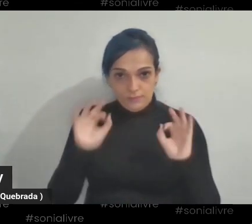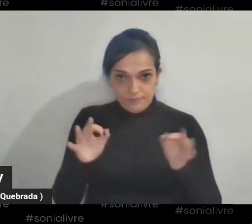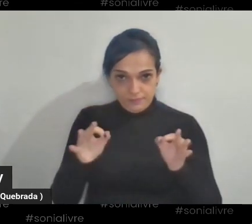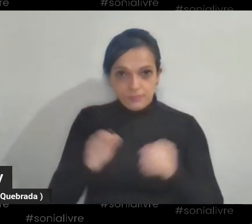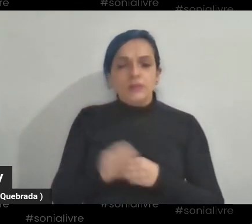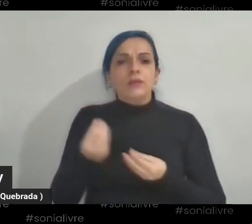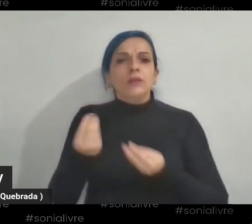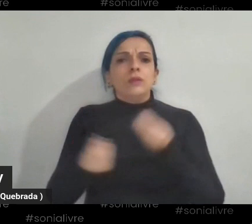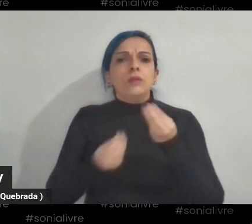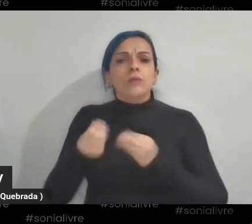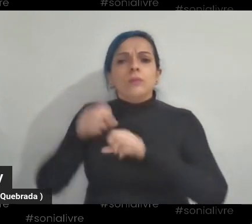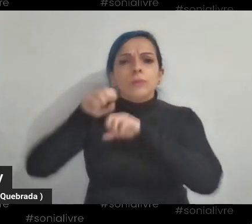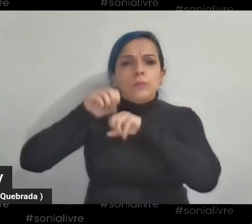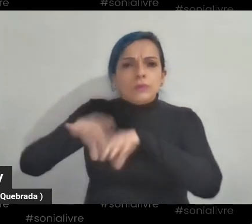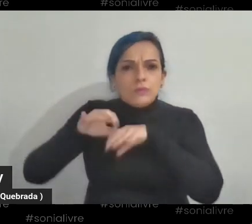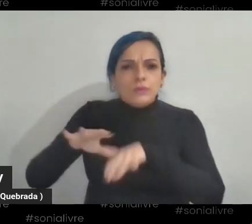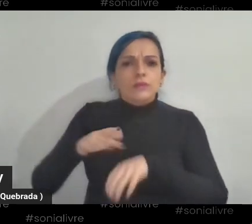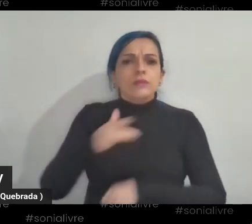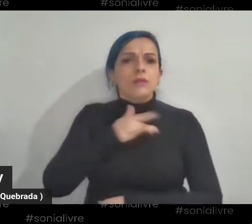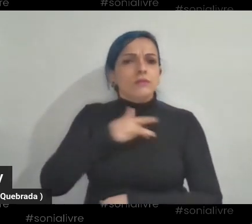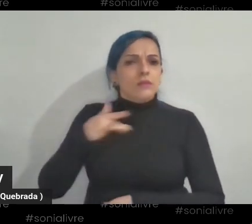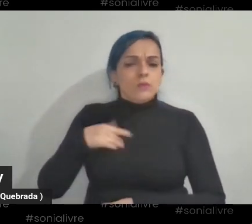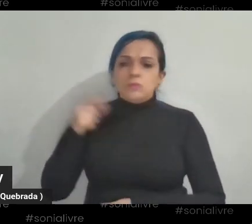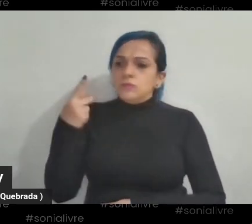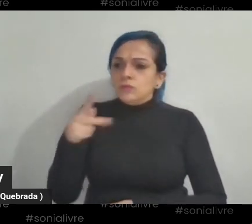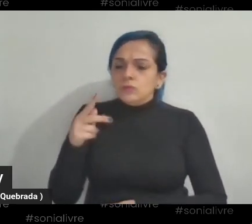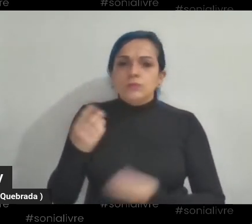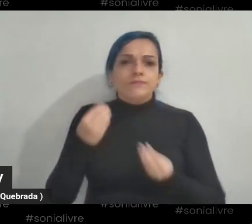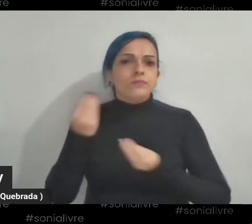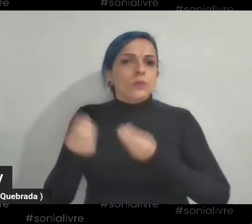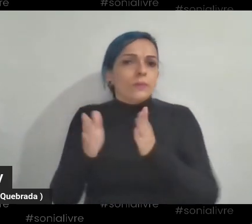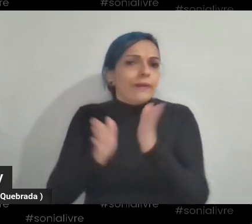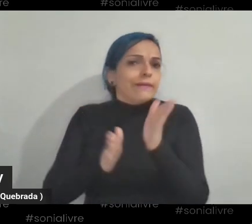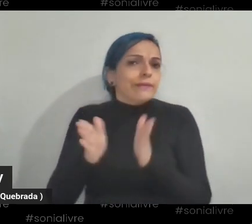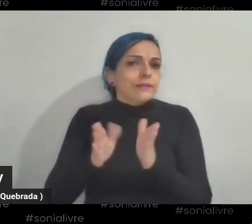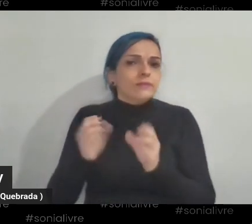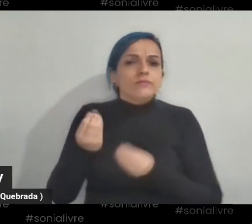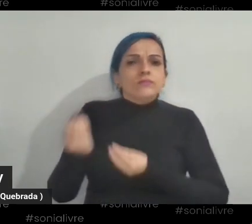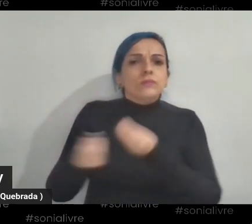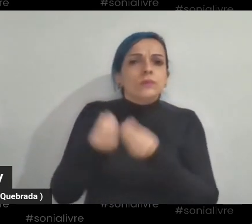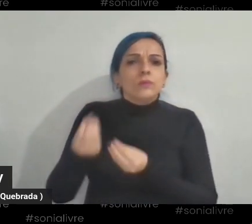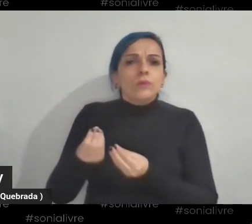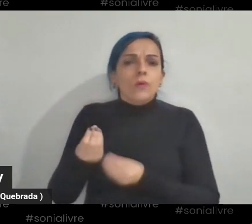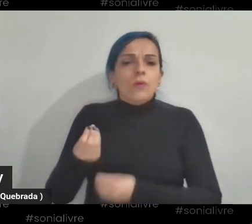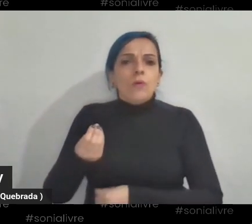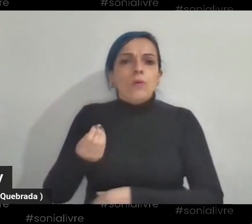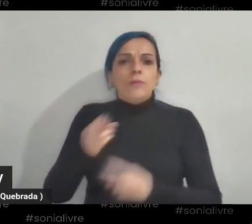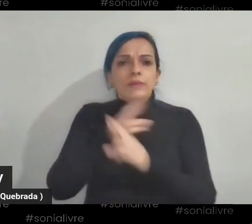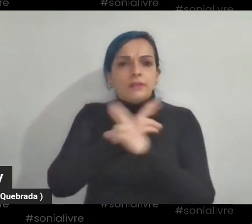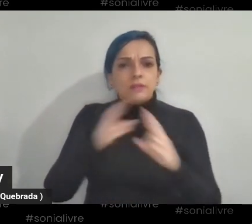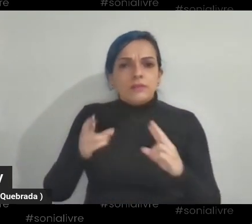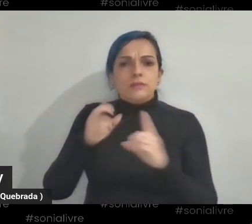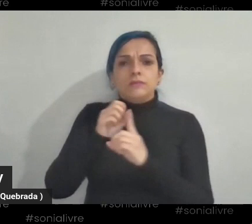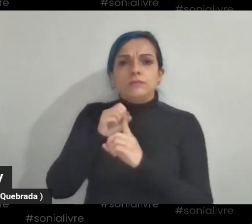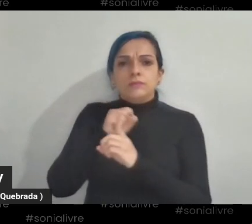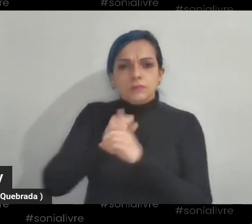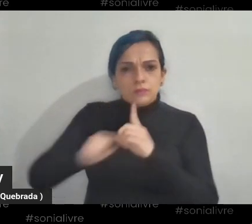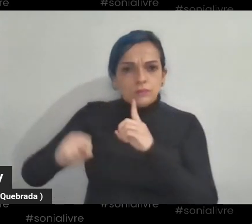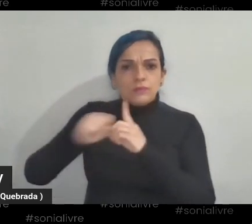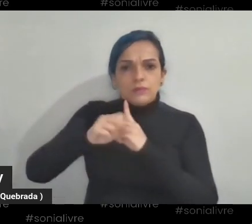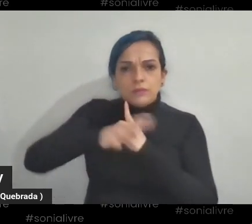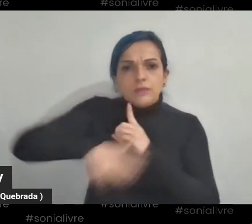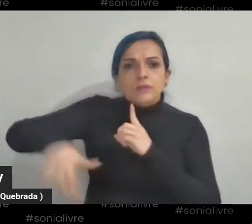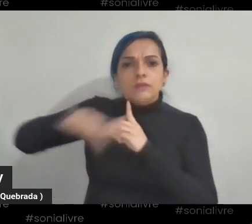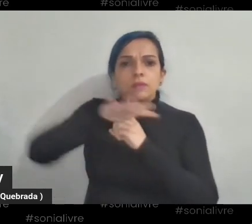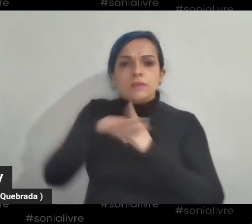o seu acesso à saúde, o seu convívio social, como é a relação dos irmãos de Sônia?